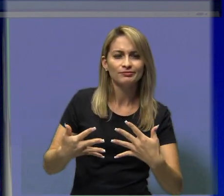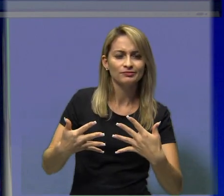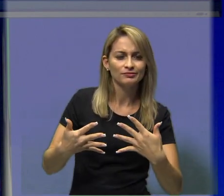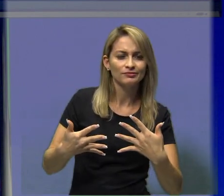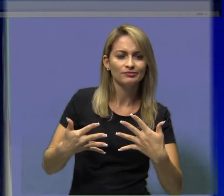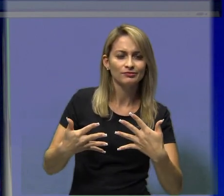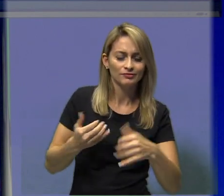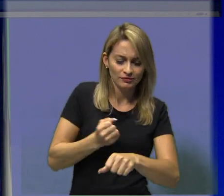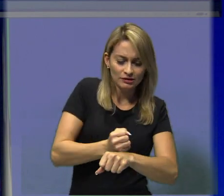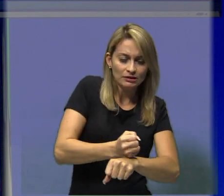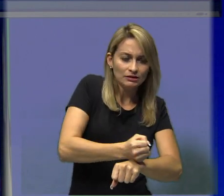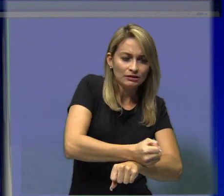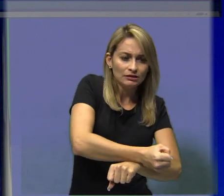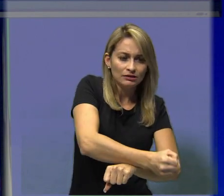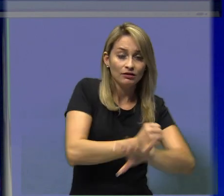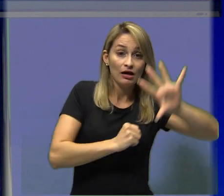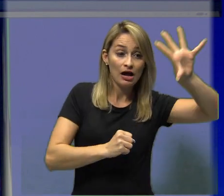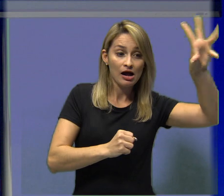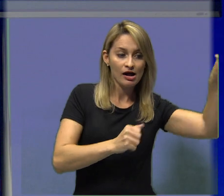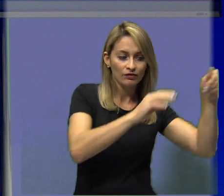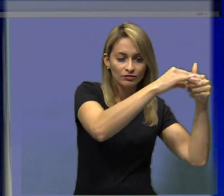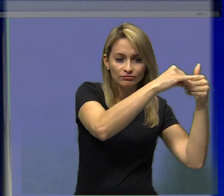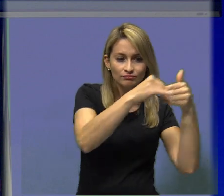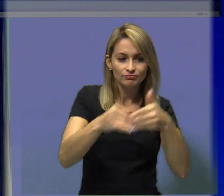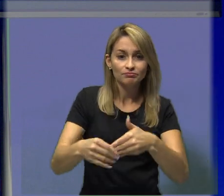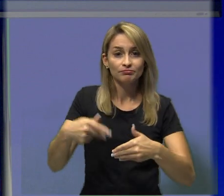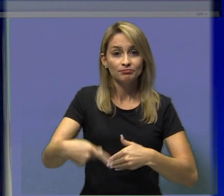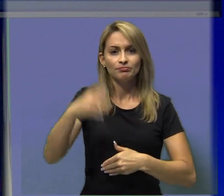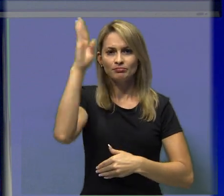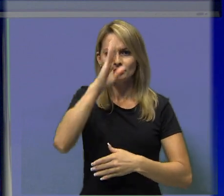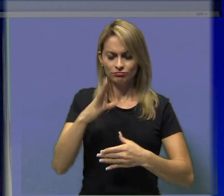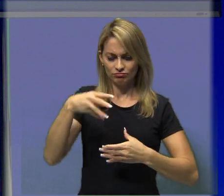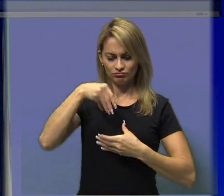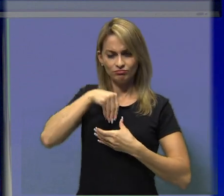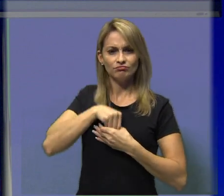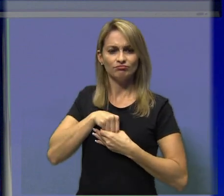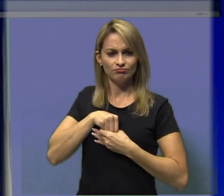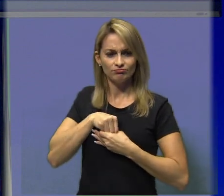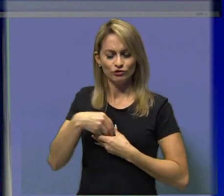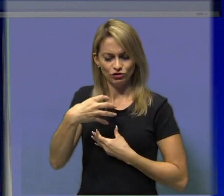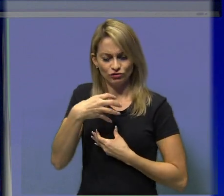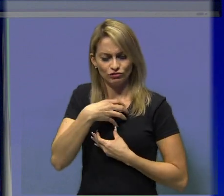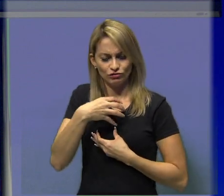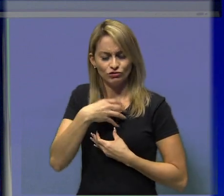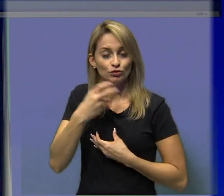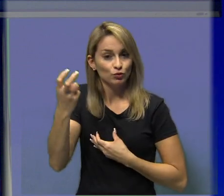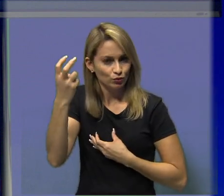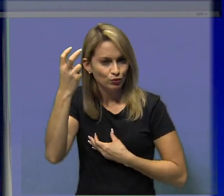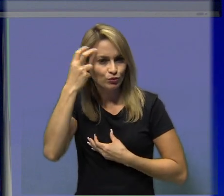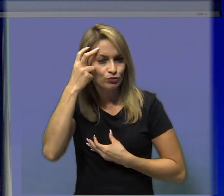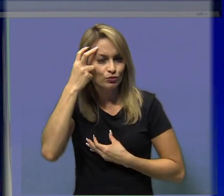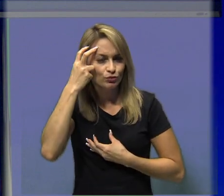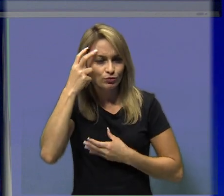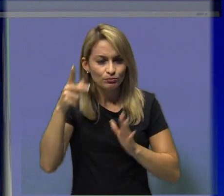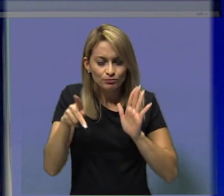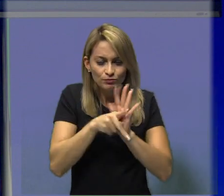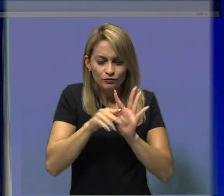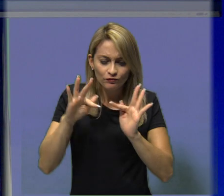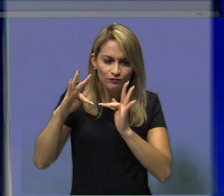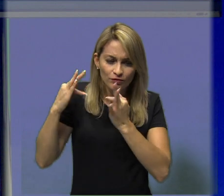ancestral. Então nesse sentido, essa carga cultural era expressa através da língua, do jongo,